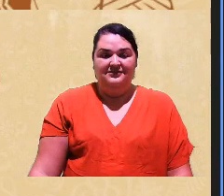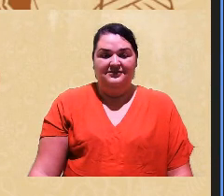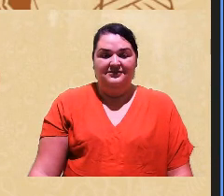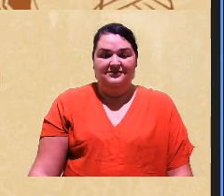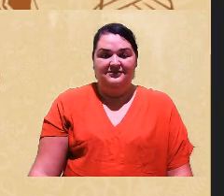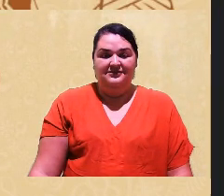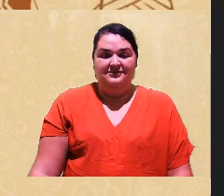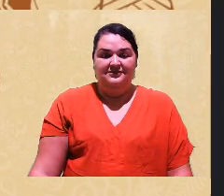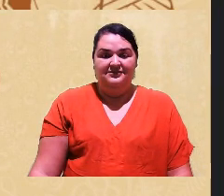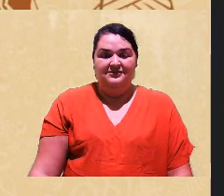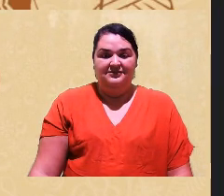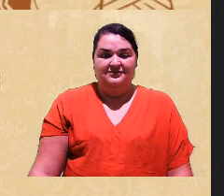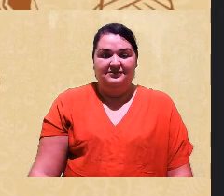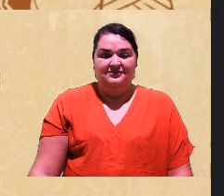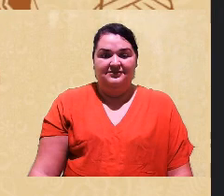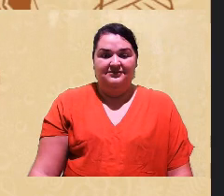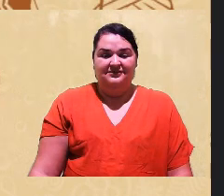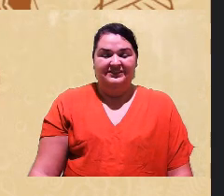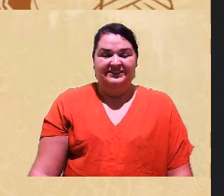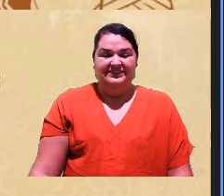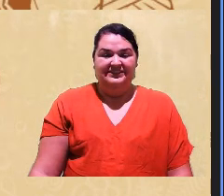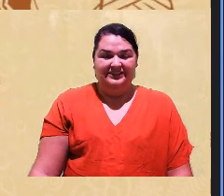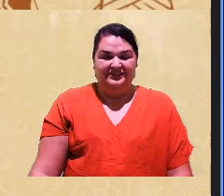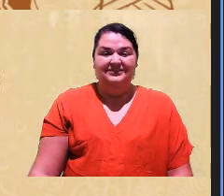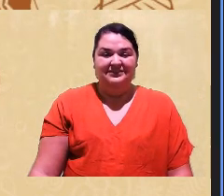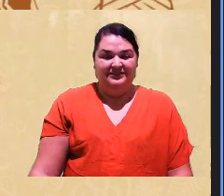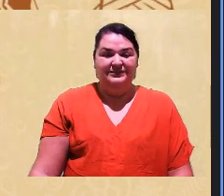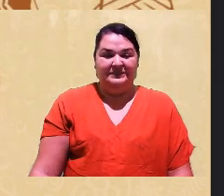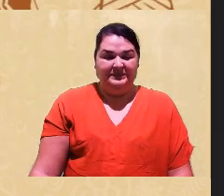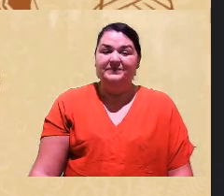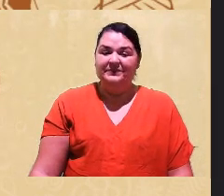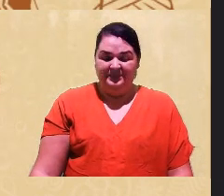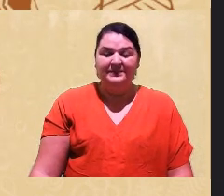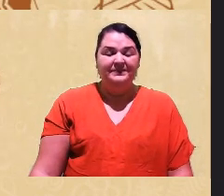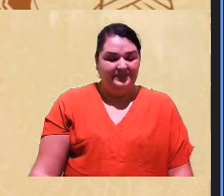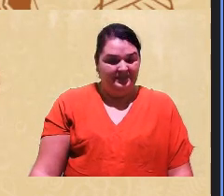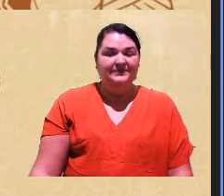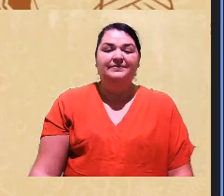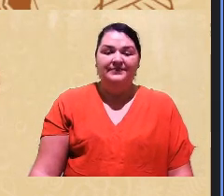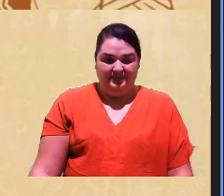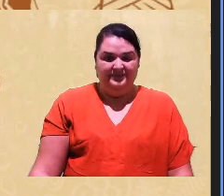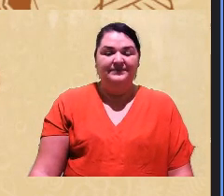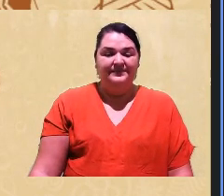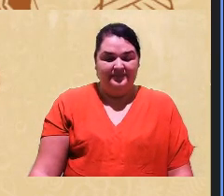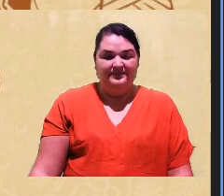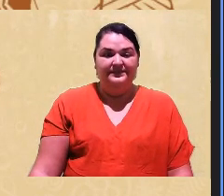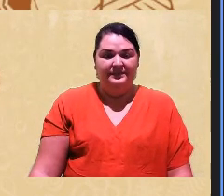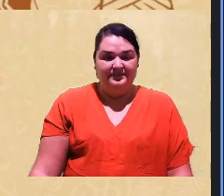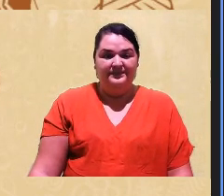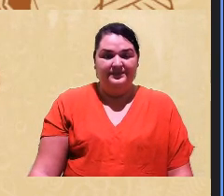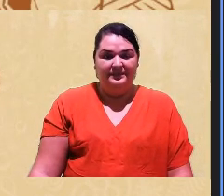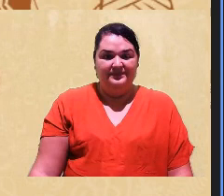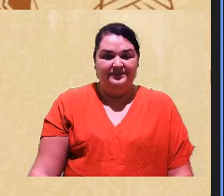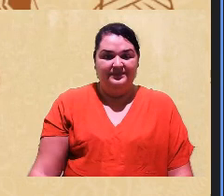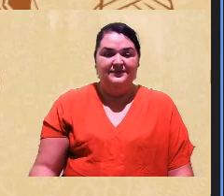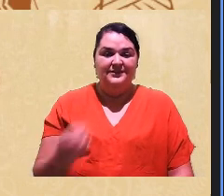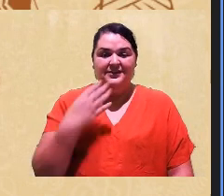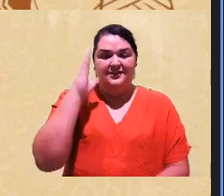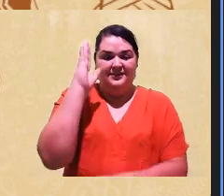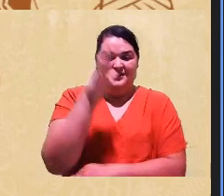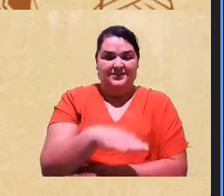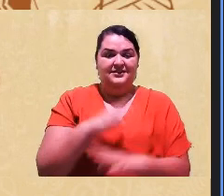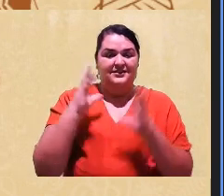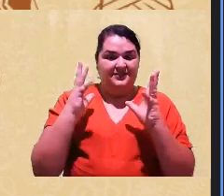Nós estamos te vendo. na posição correta. Pronto. Boa tarde a todos,